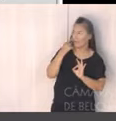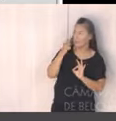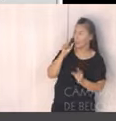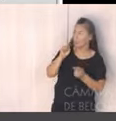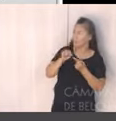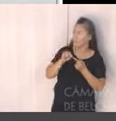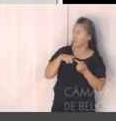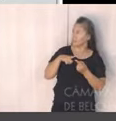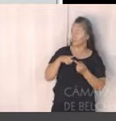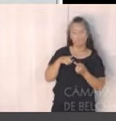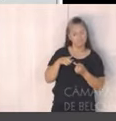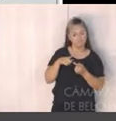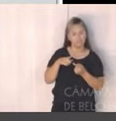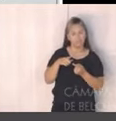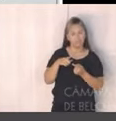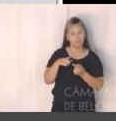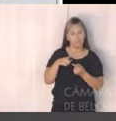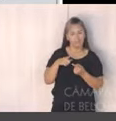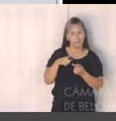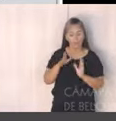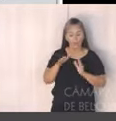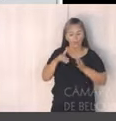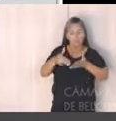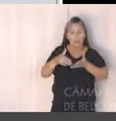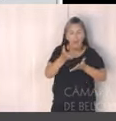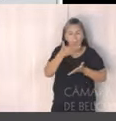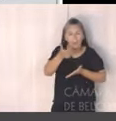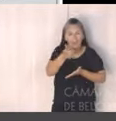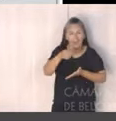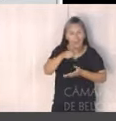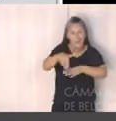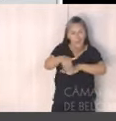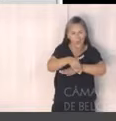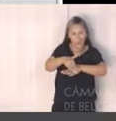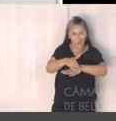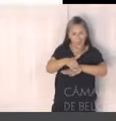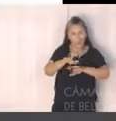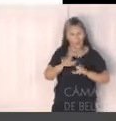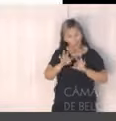melhoria do ambiente urbano, por fim, PH cidade de todos.